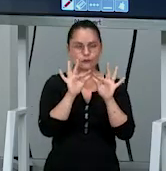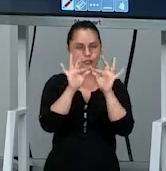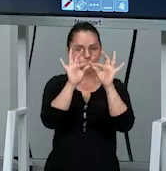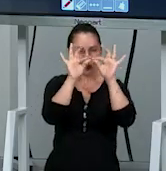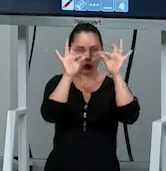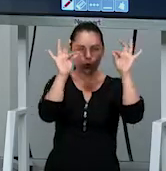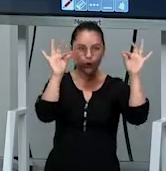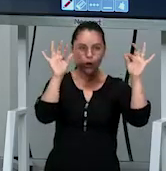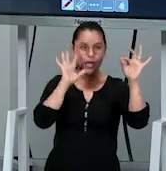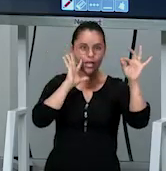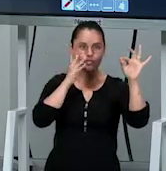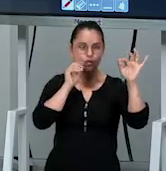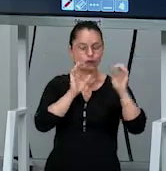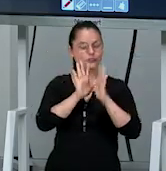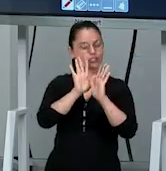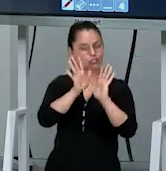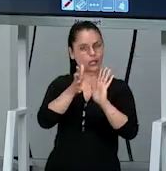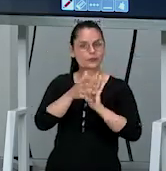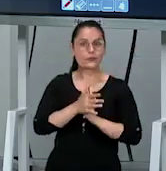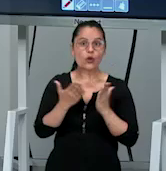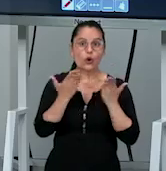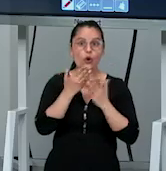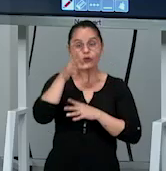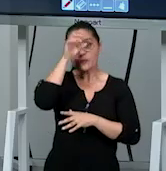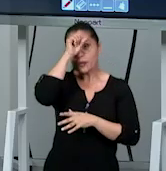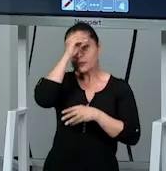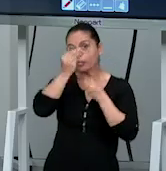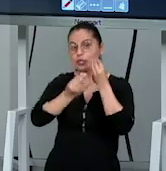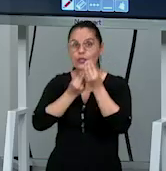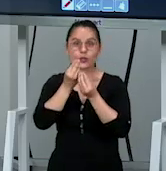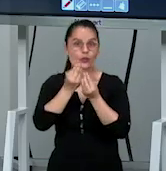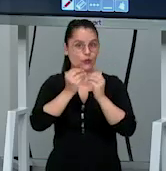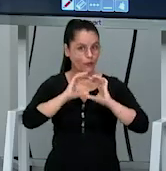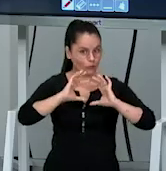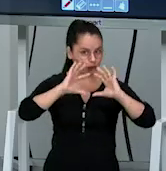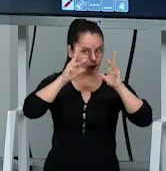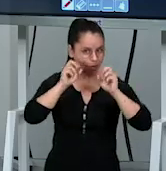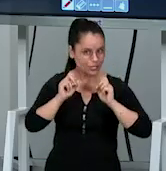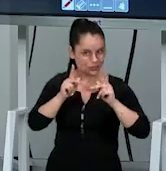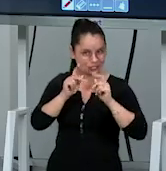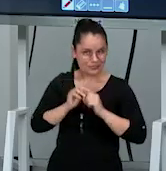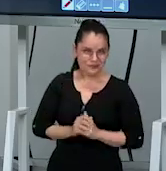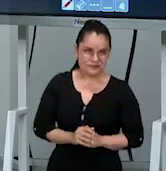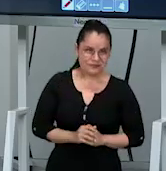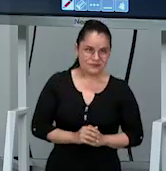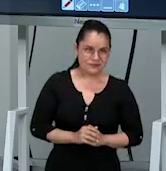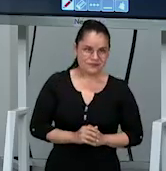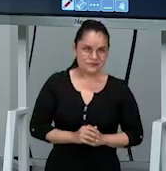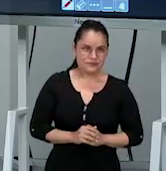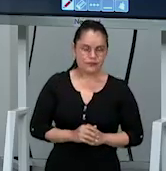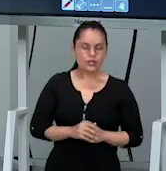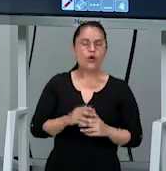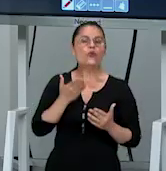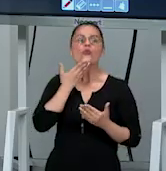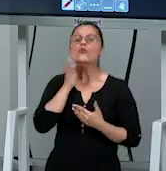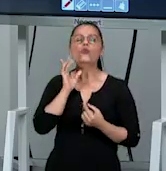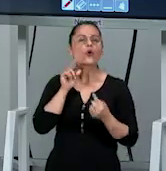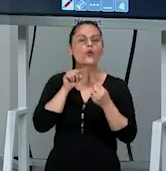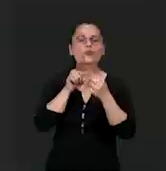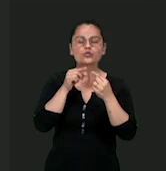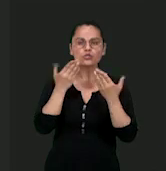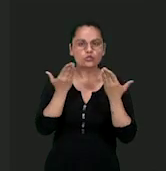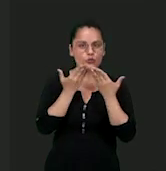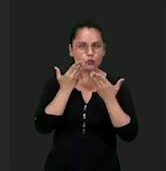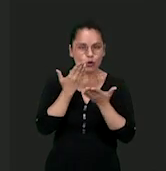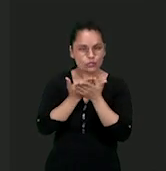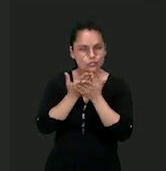dá para resolver, não mesmo? Então hoje nós vamos aprender um pouco acerca desse esporte, tá ok? Bom, qual que o objetivo da nossa aula de